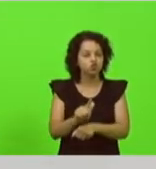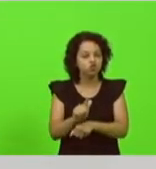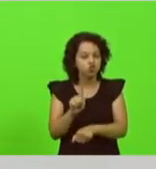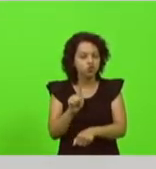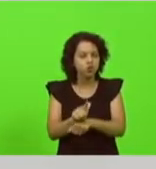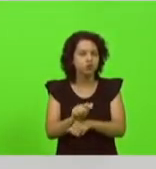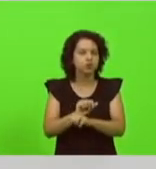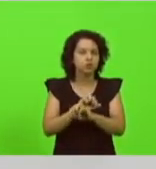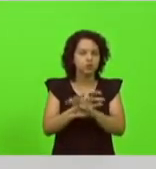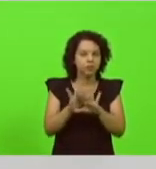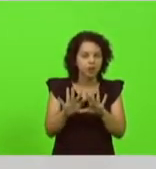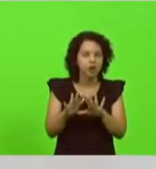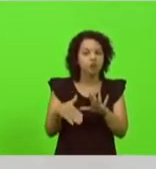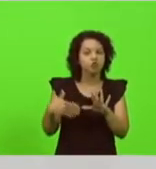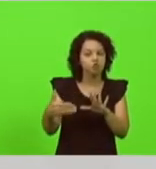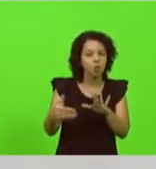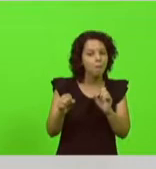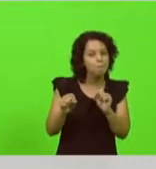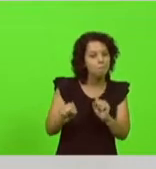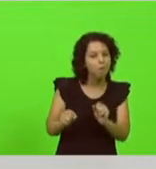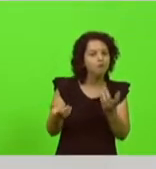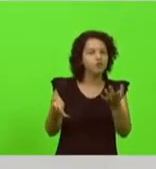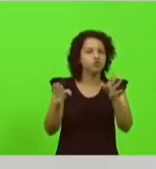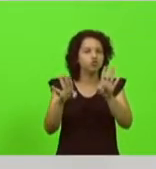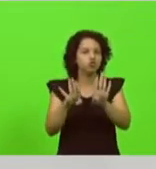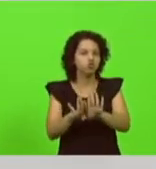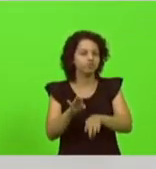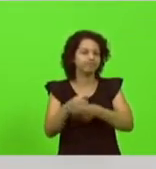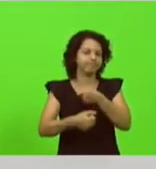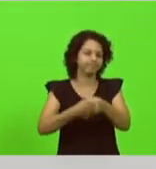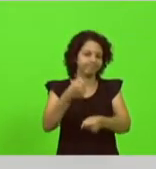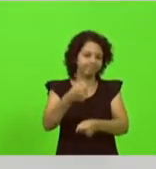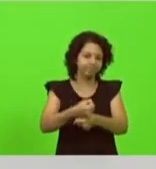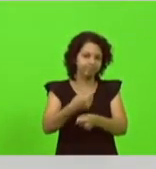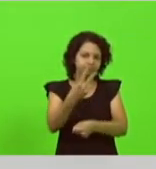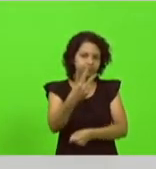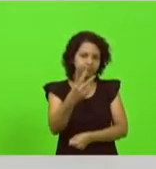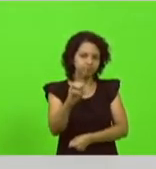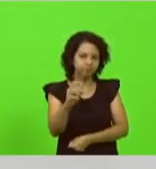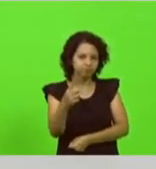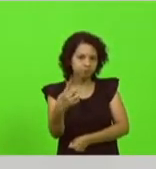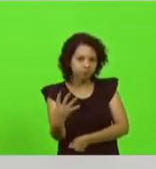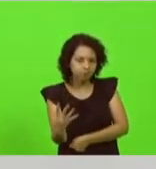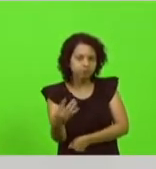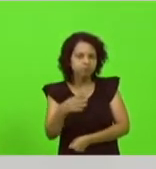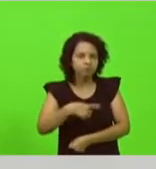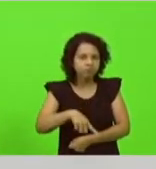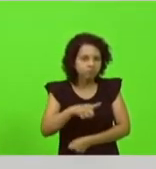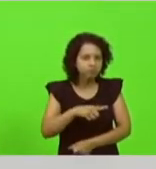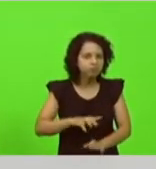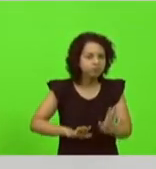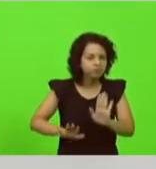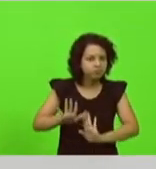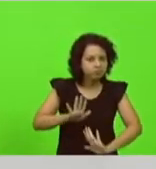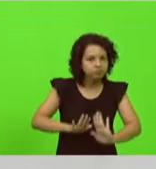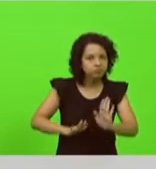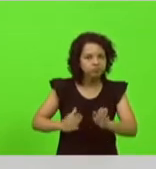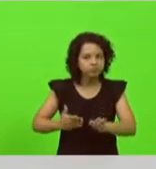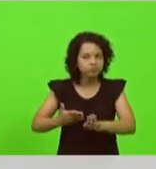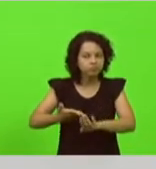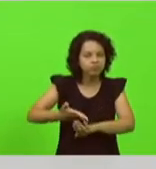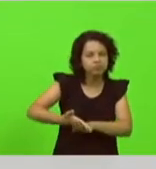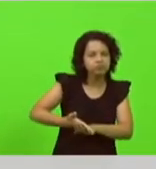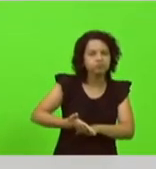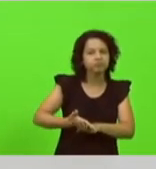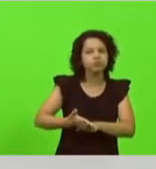o risco de novo fechamento em 2014. Com cuidado, realizamos uma intervenção técnica, porque não podíamos